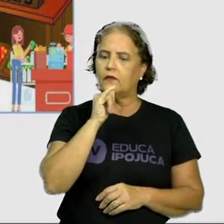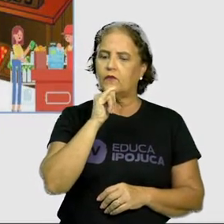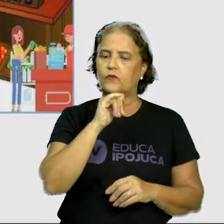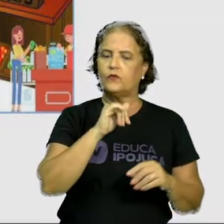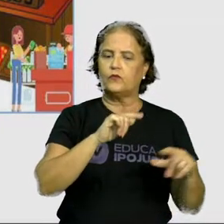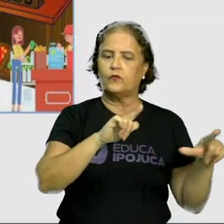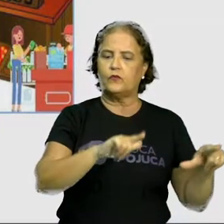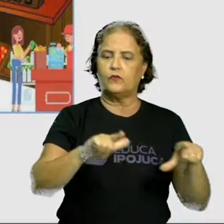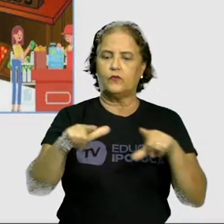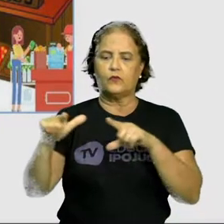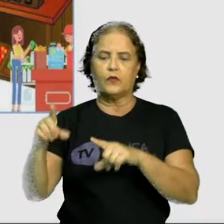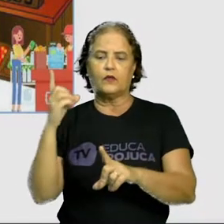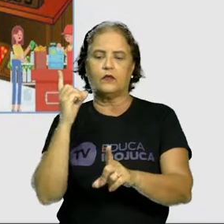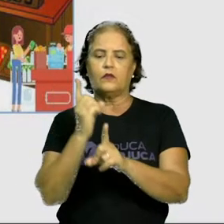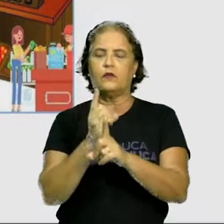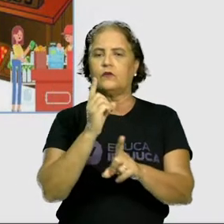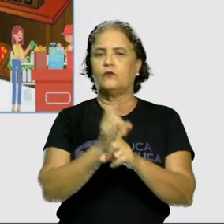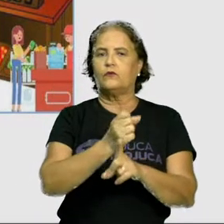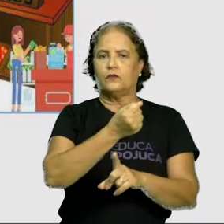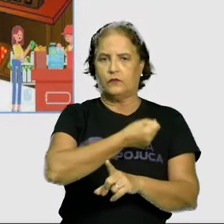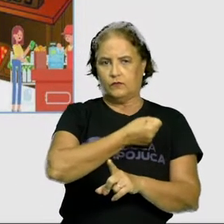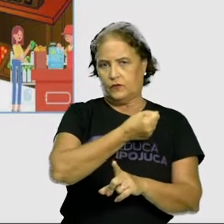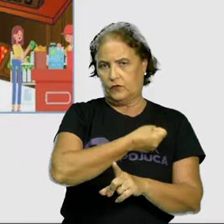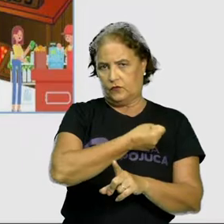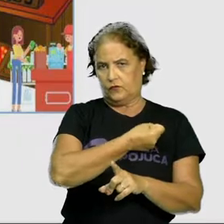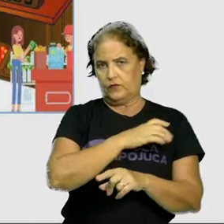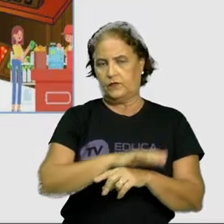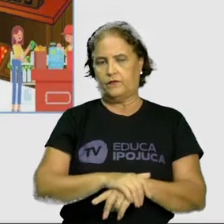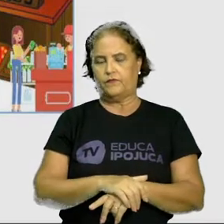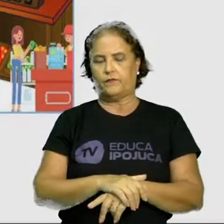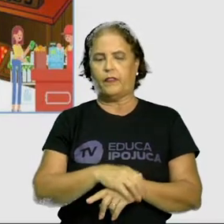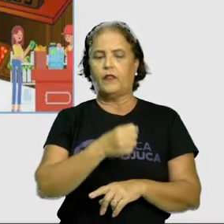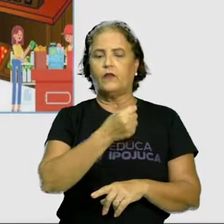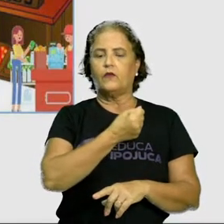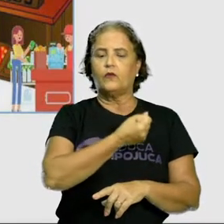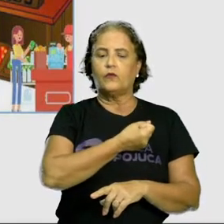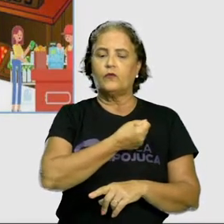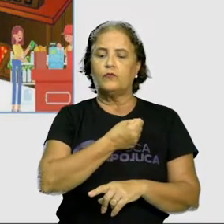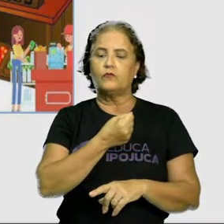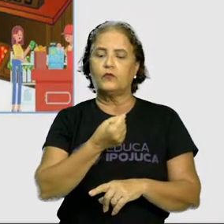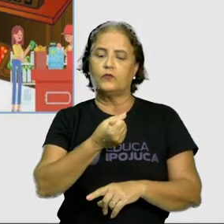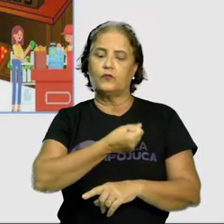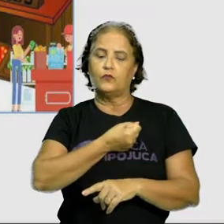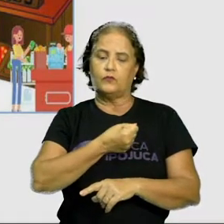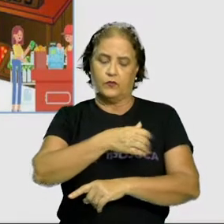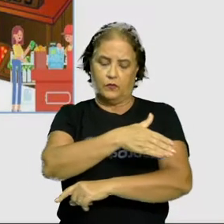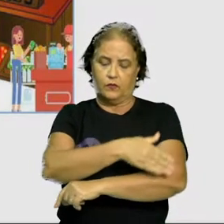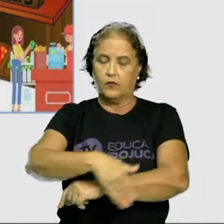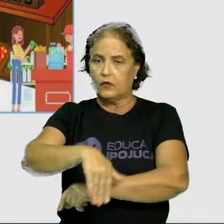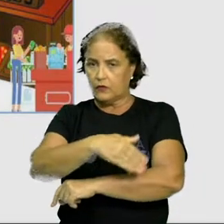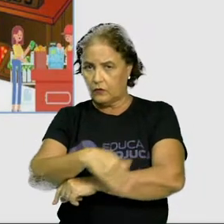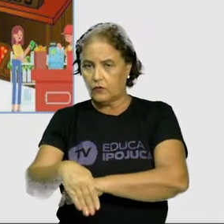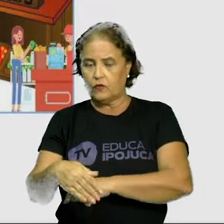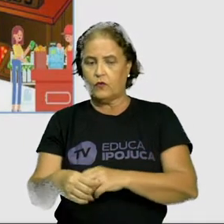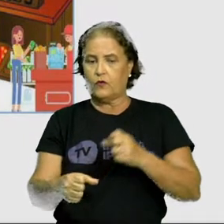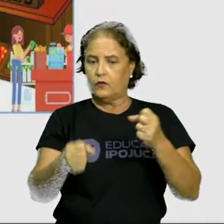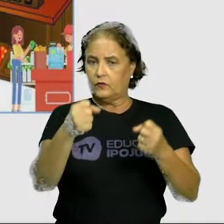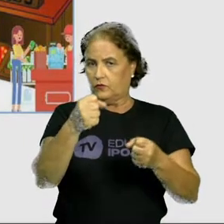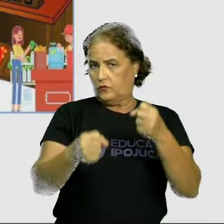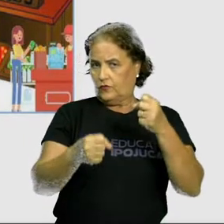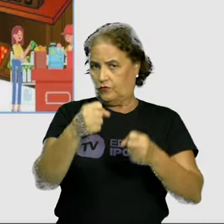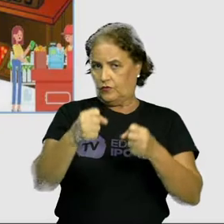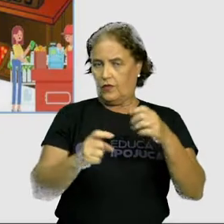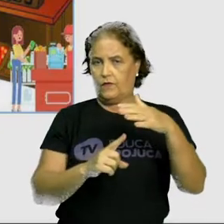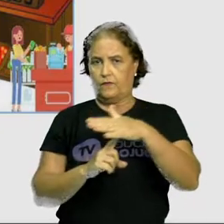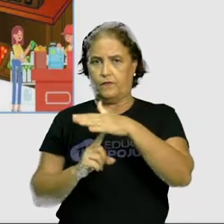nós encontramos os números. Nós encontramos os números na rua, né? Nos automóveis, na feira,